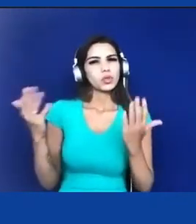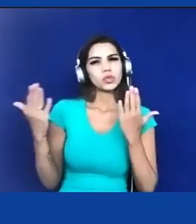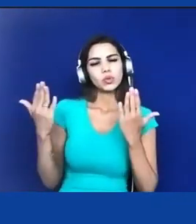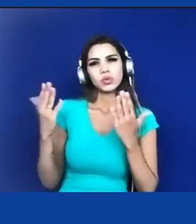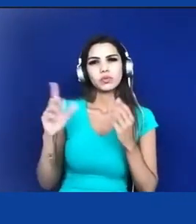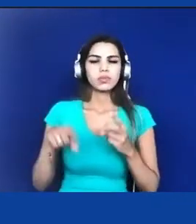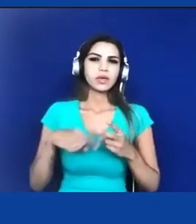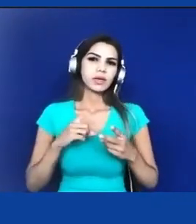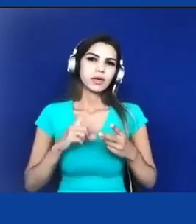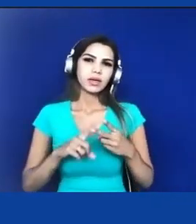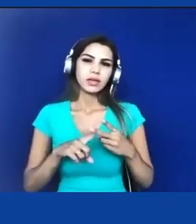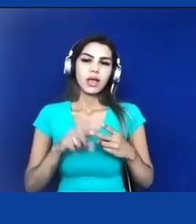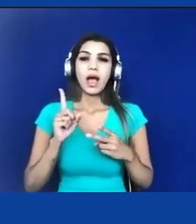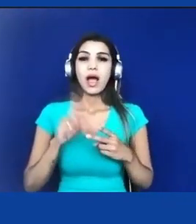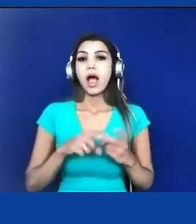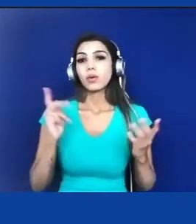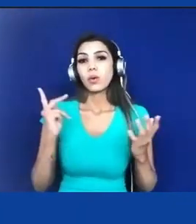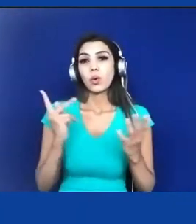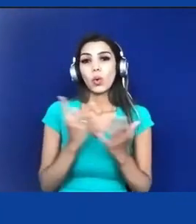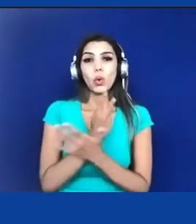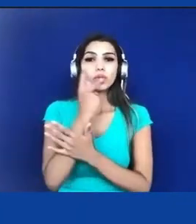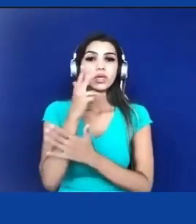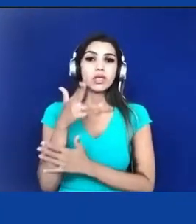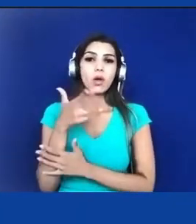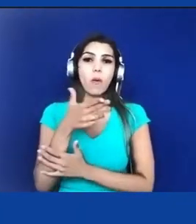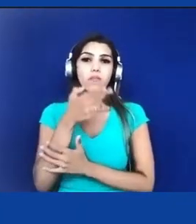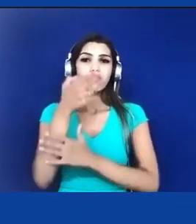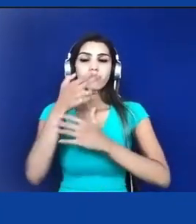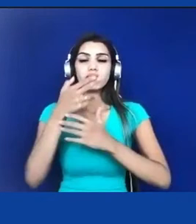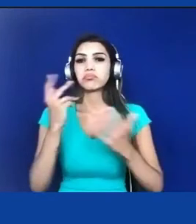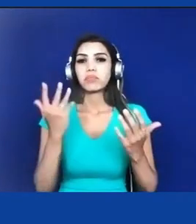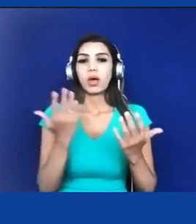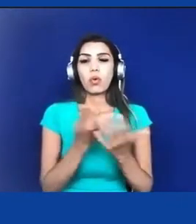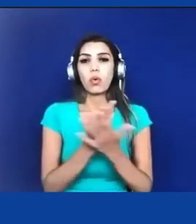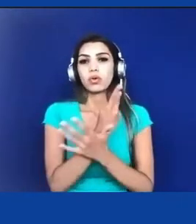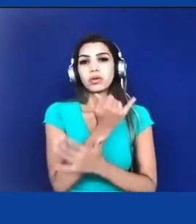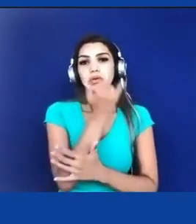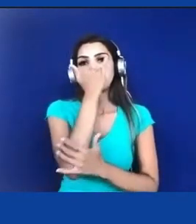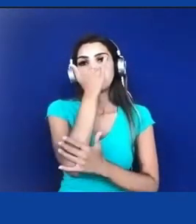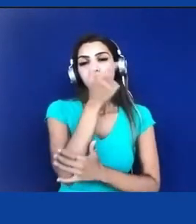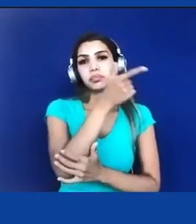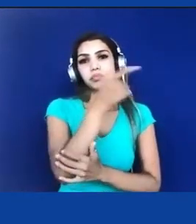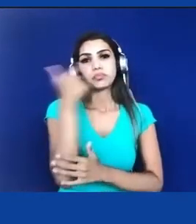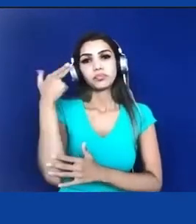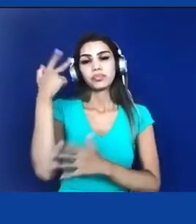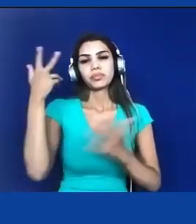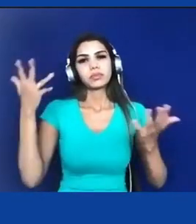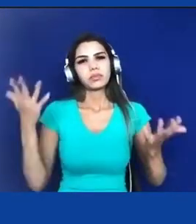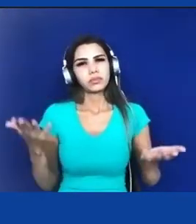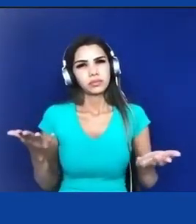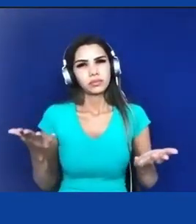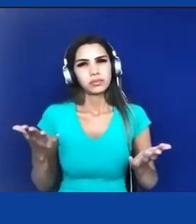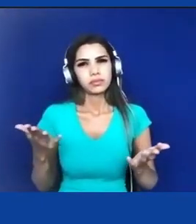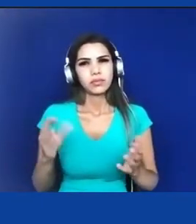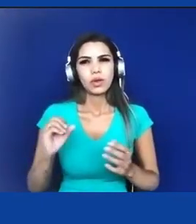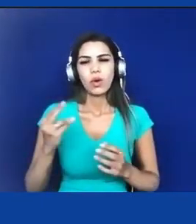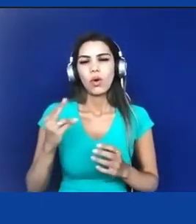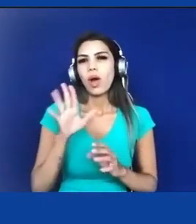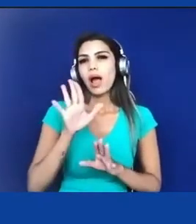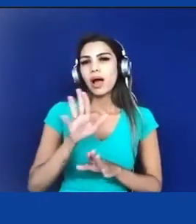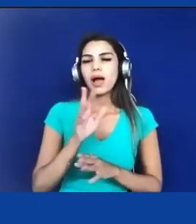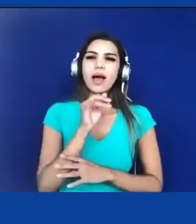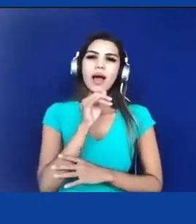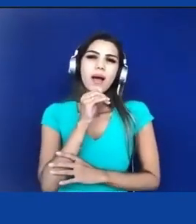racismo estrutural que mata e não porque se pensou que o guarda-chuva fosse um fuzil, é o racismo